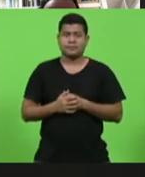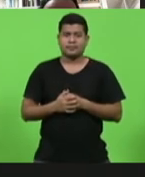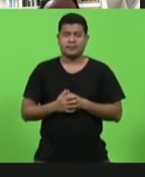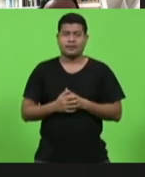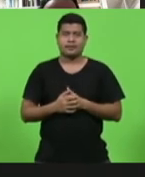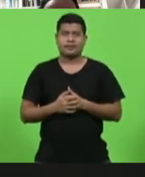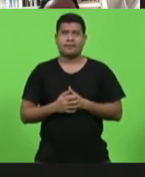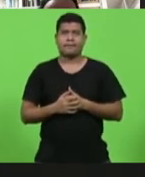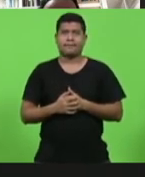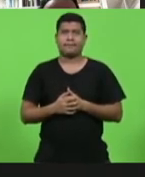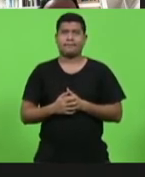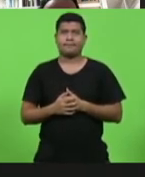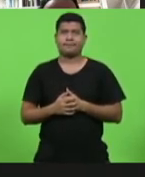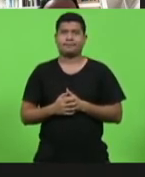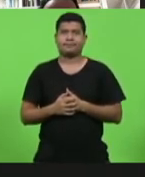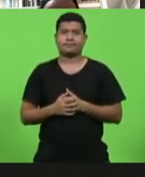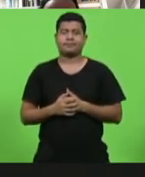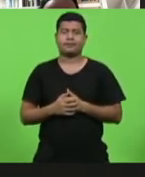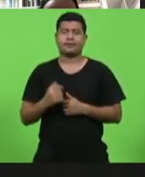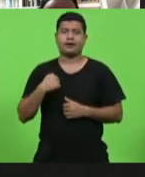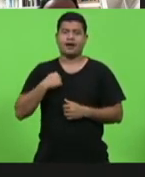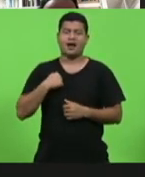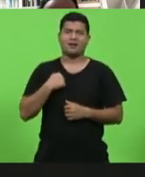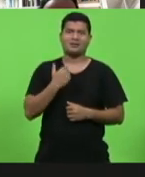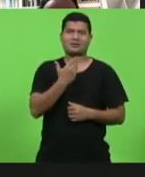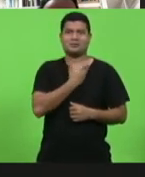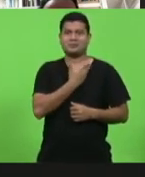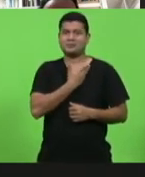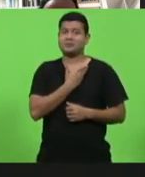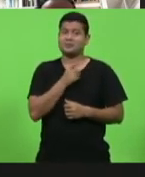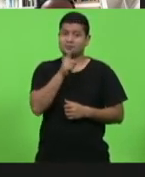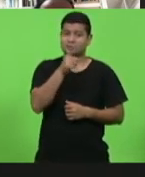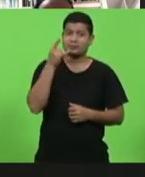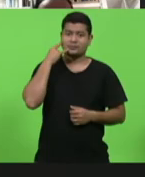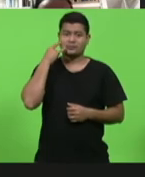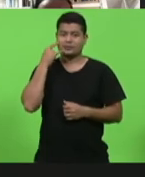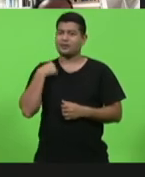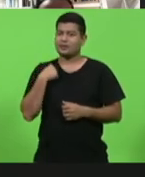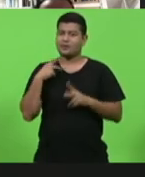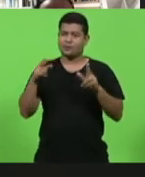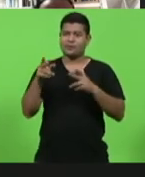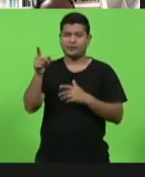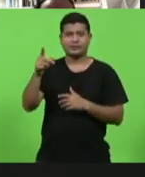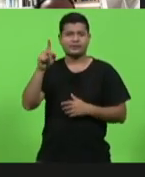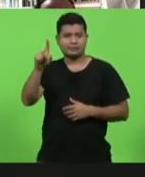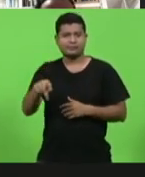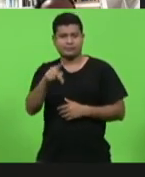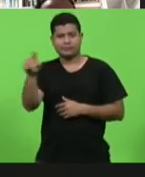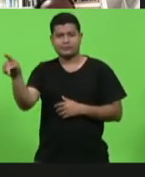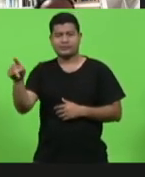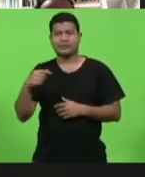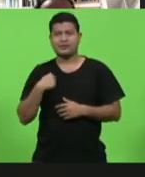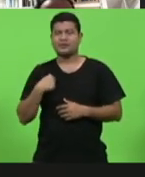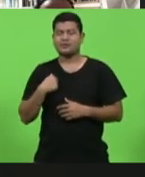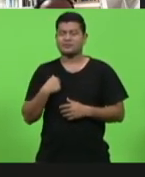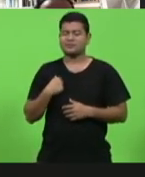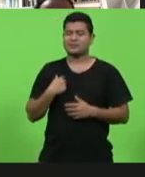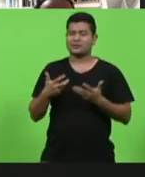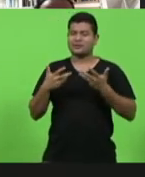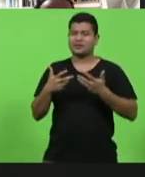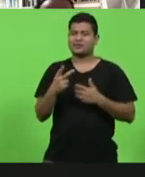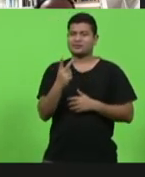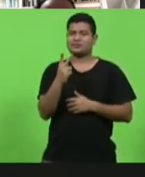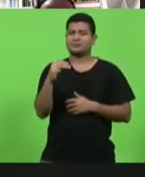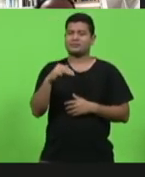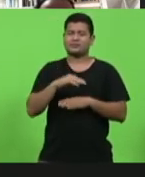não que eu seja menos amigo seu do que o deputado padre Pedro, mas eu me satisfaço com dois minutos.